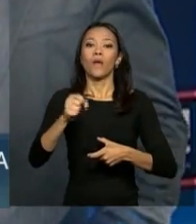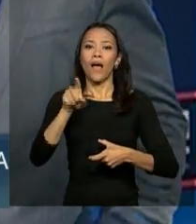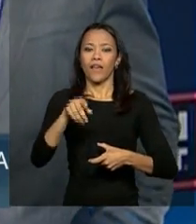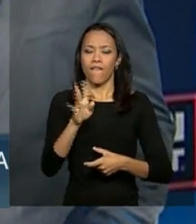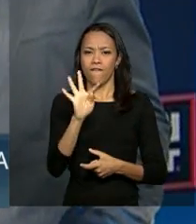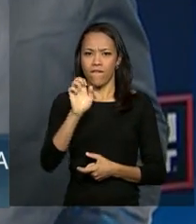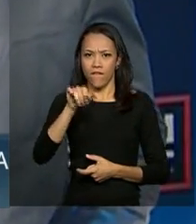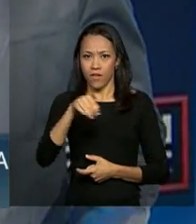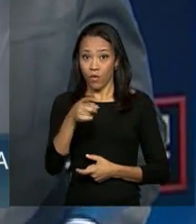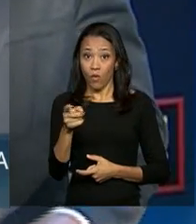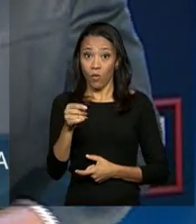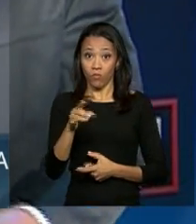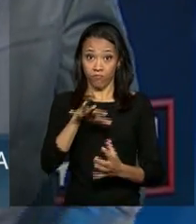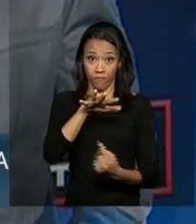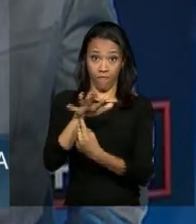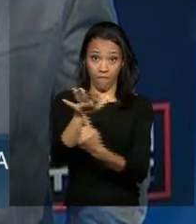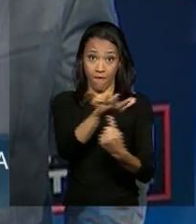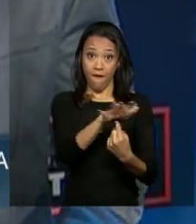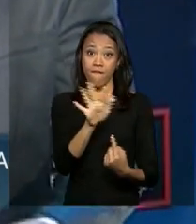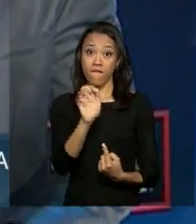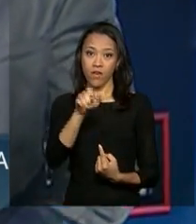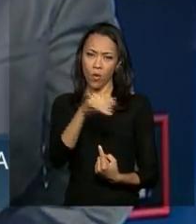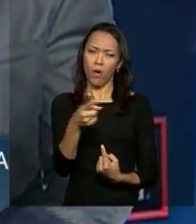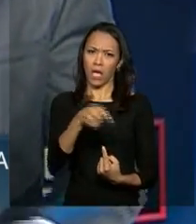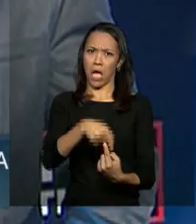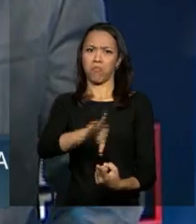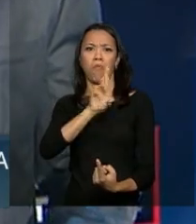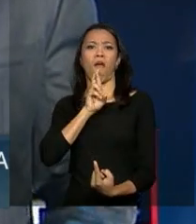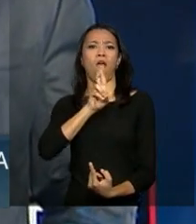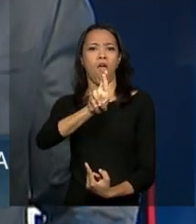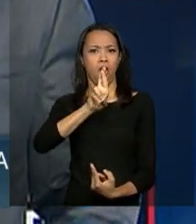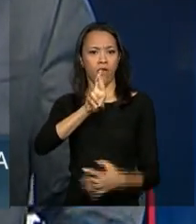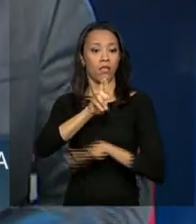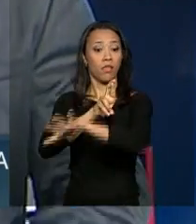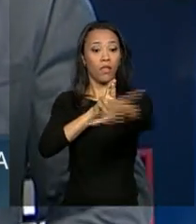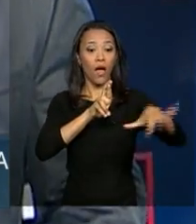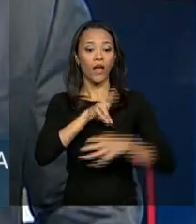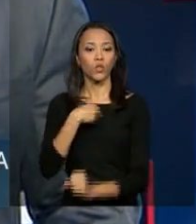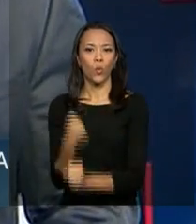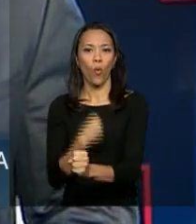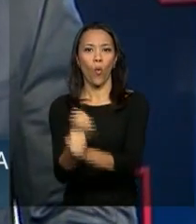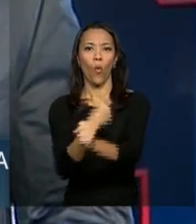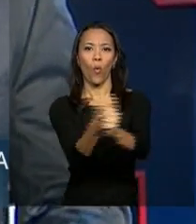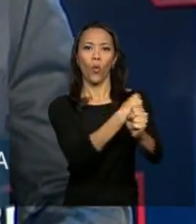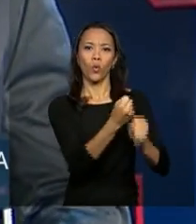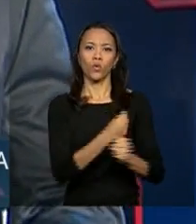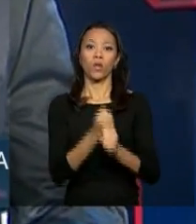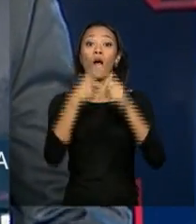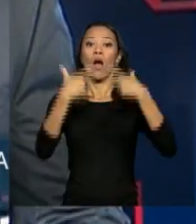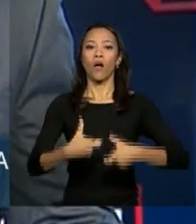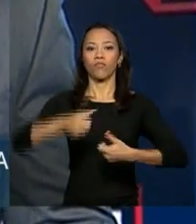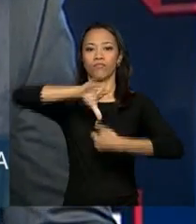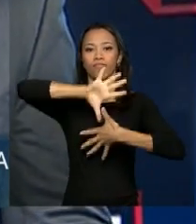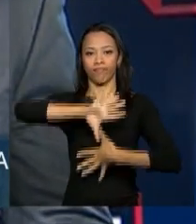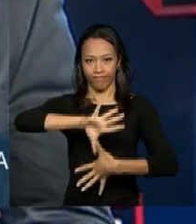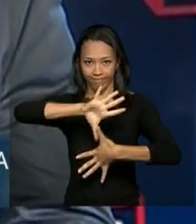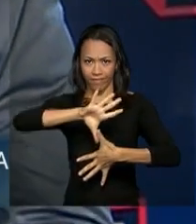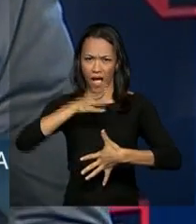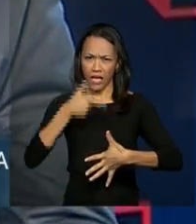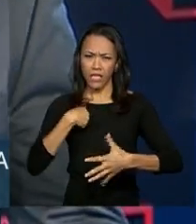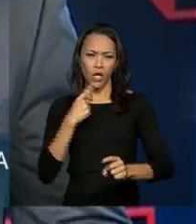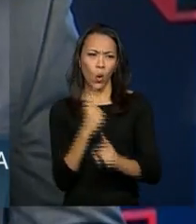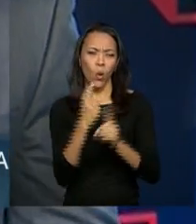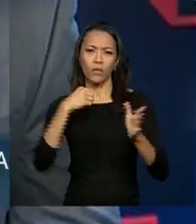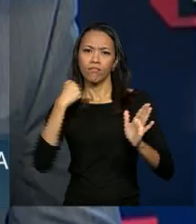Salão Internacional da Construção, que é considerado referência no setor de construção aqui na América Latina. Aqui as marcas se encontram com